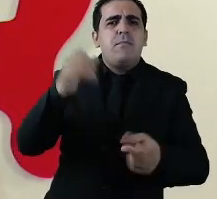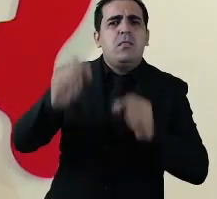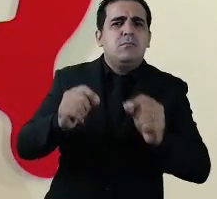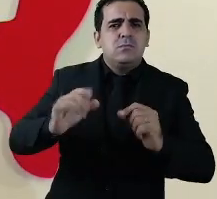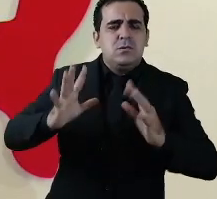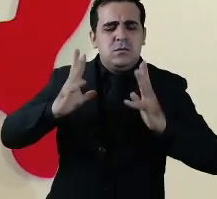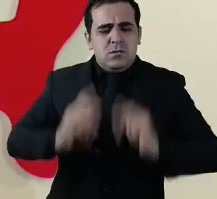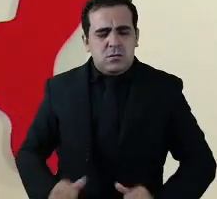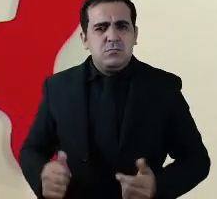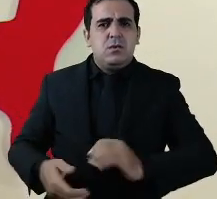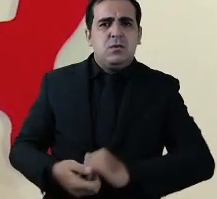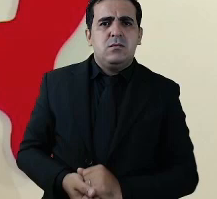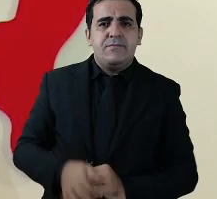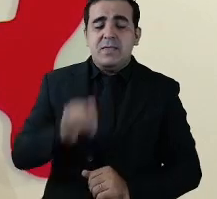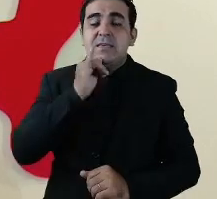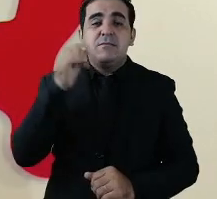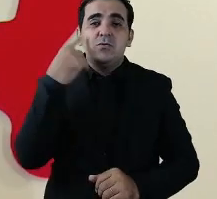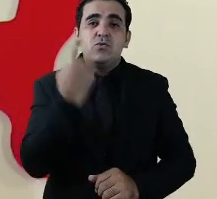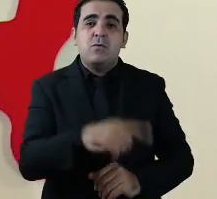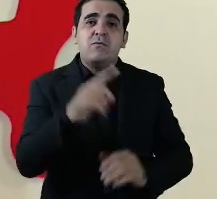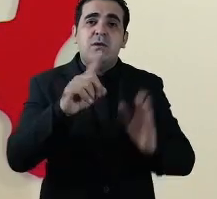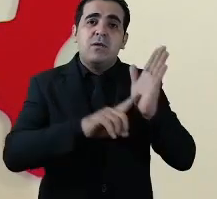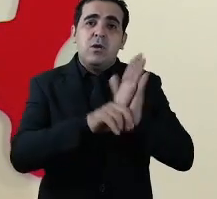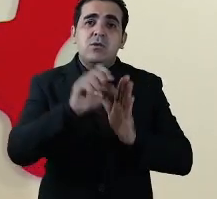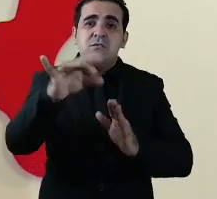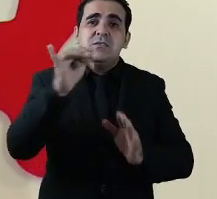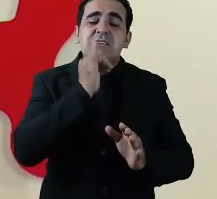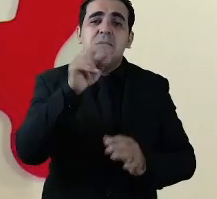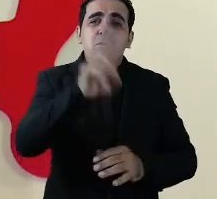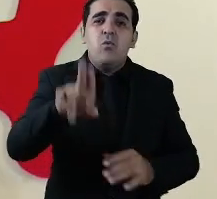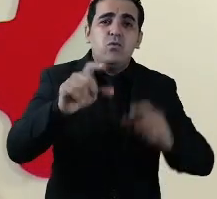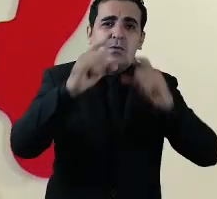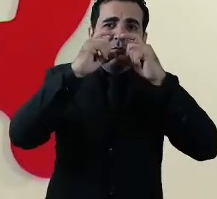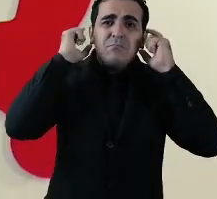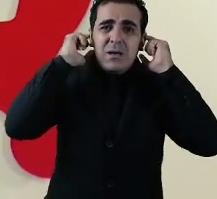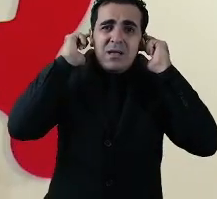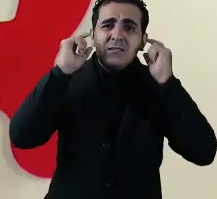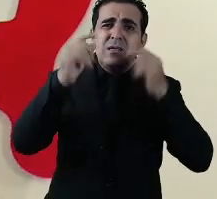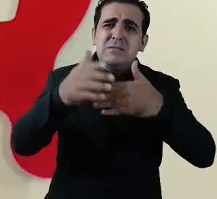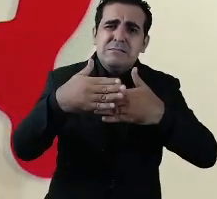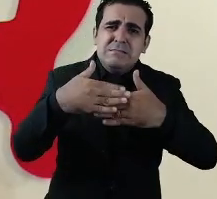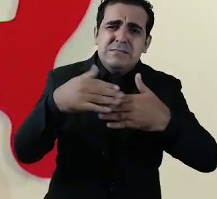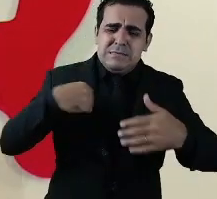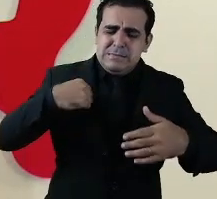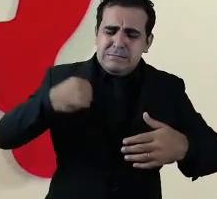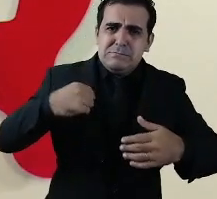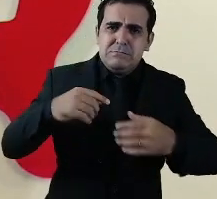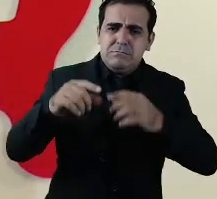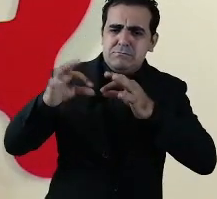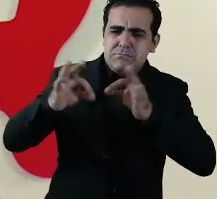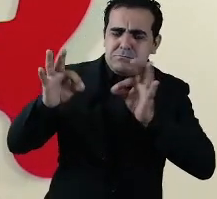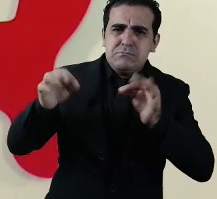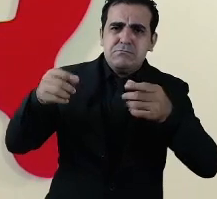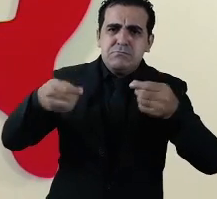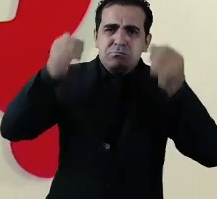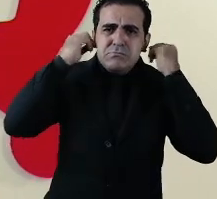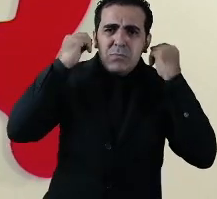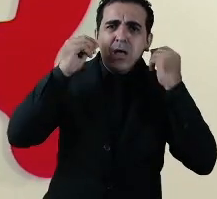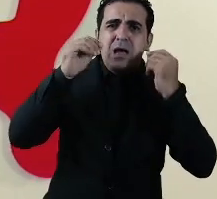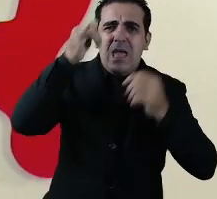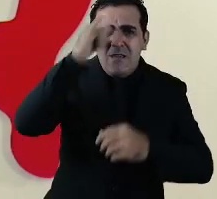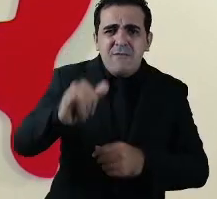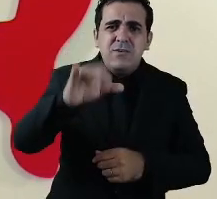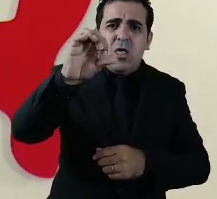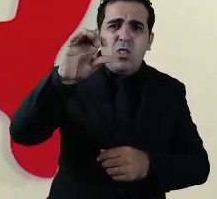os dias são revelados estudos que mostram que o uso dessa máscara caseira de pano na rua já diminui em 90% o